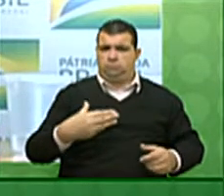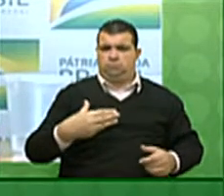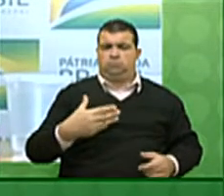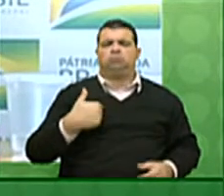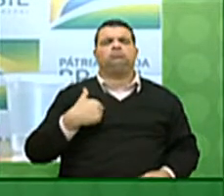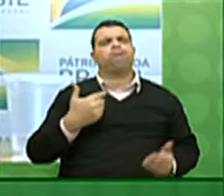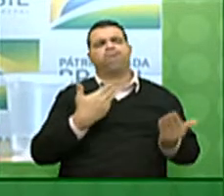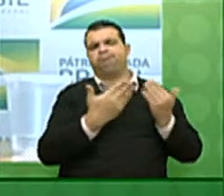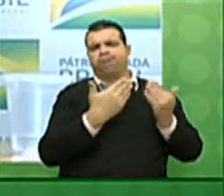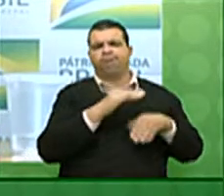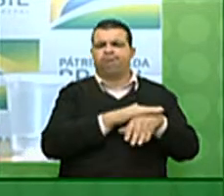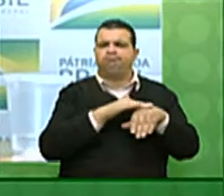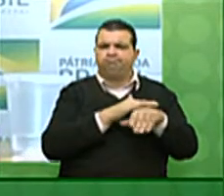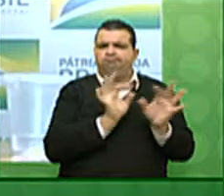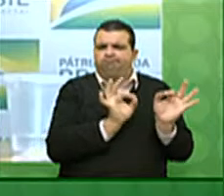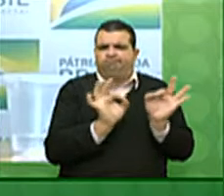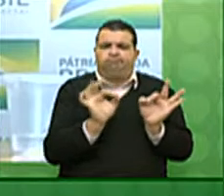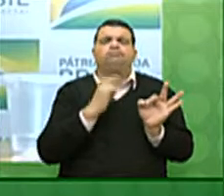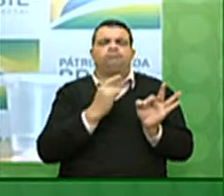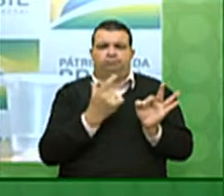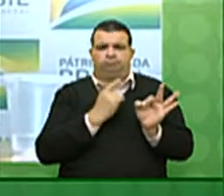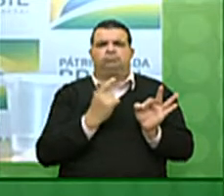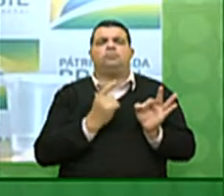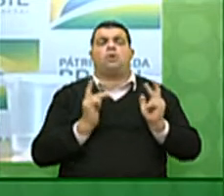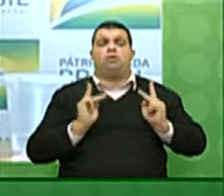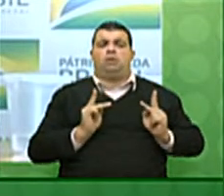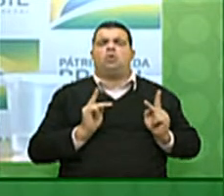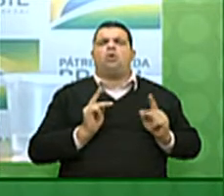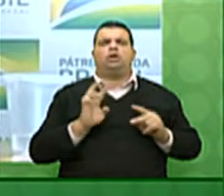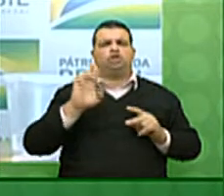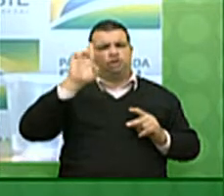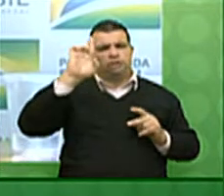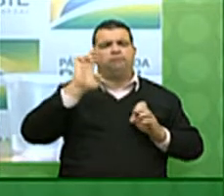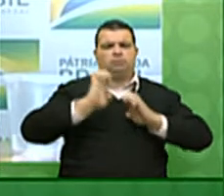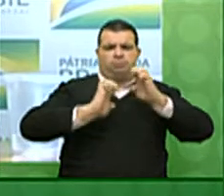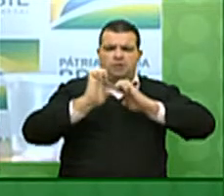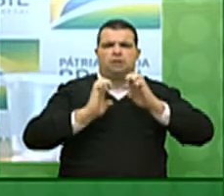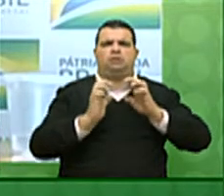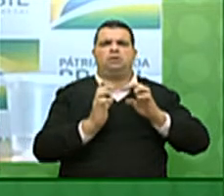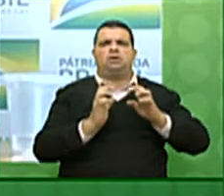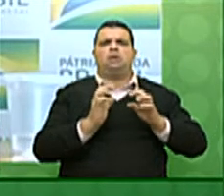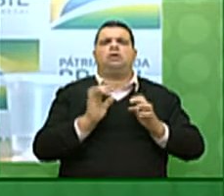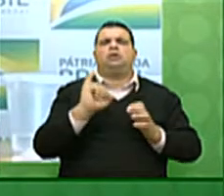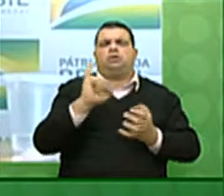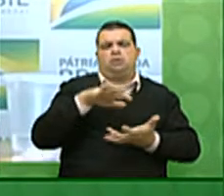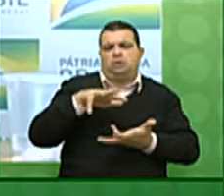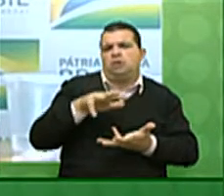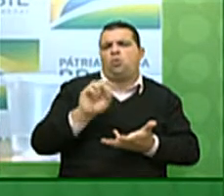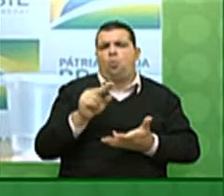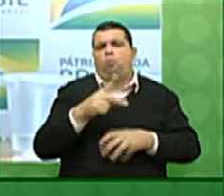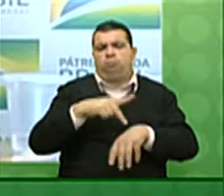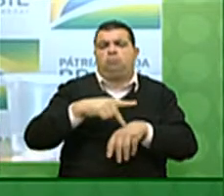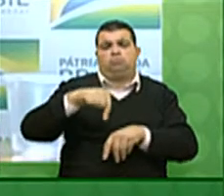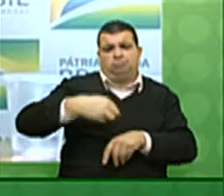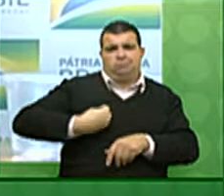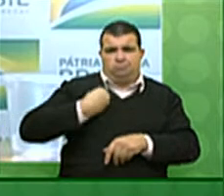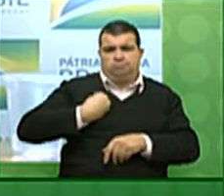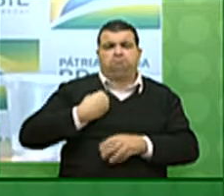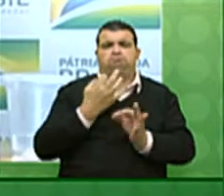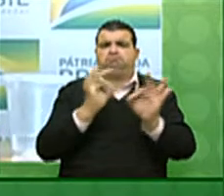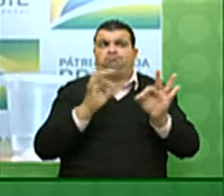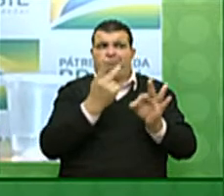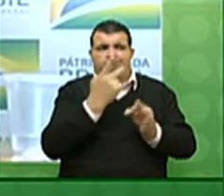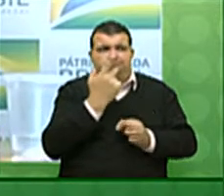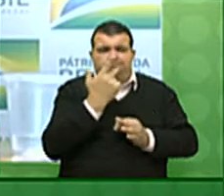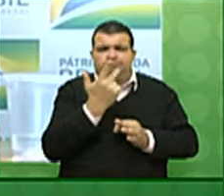conversado regularmente com investidores nacionais e estrangeiros para assegurar